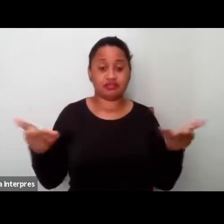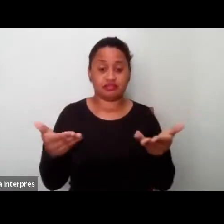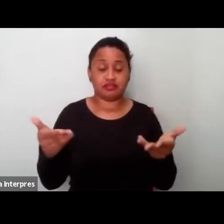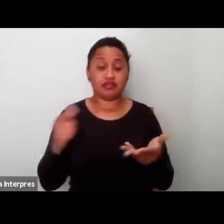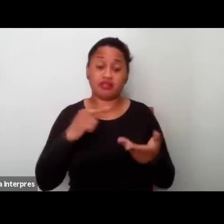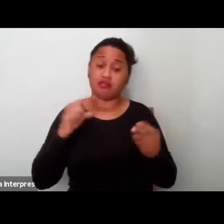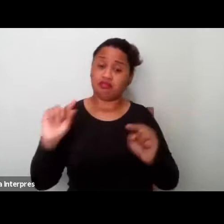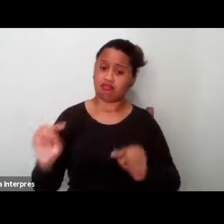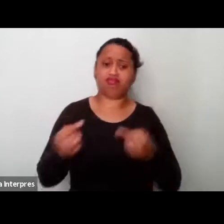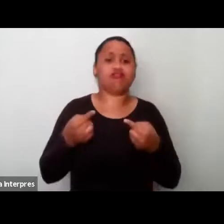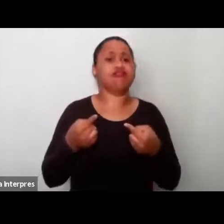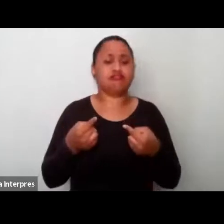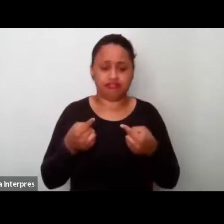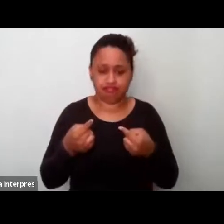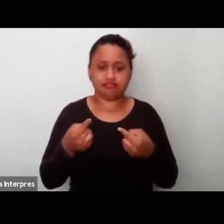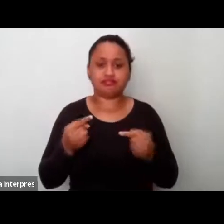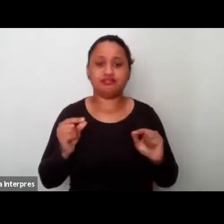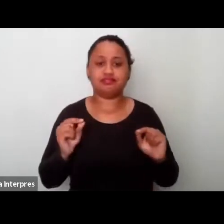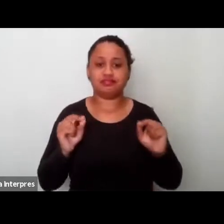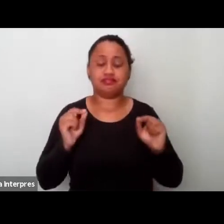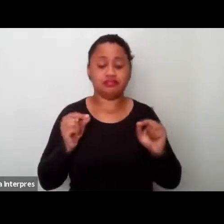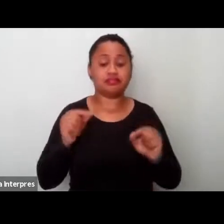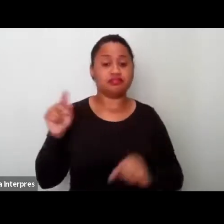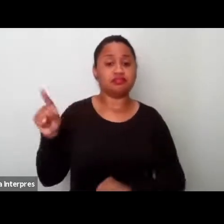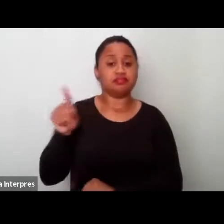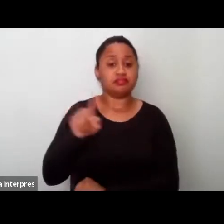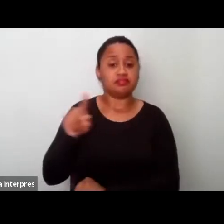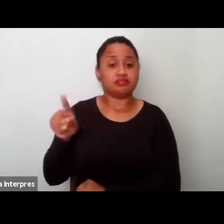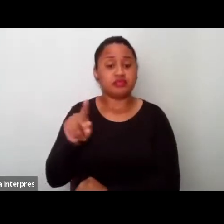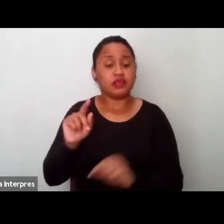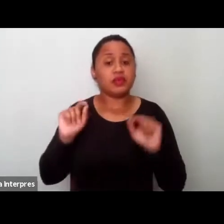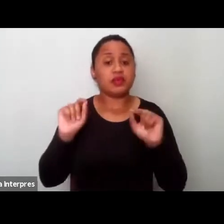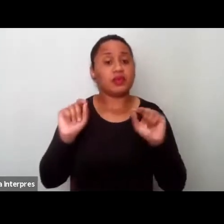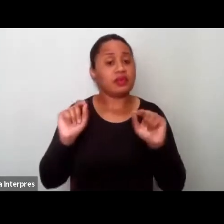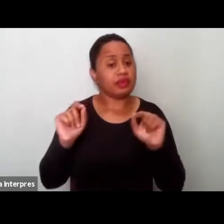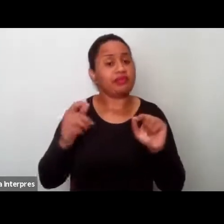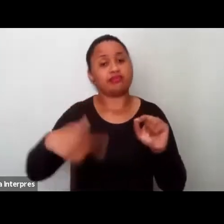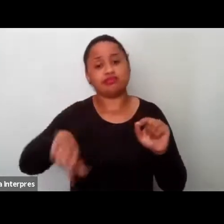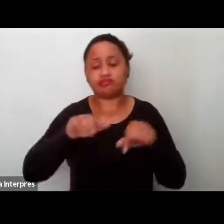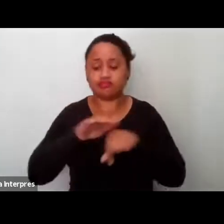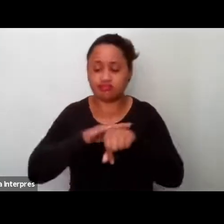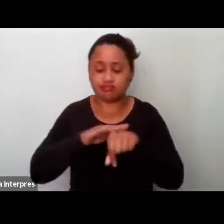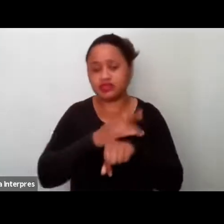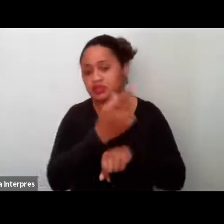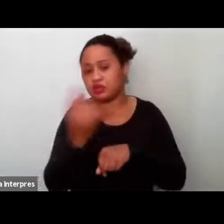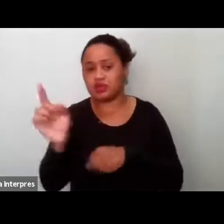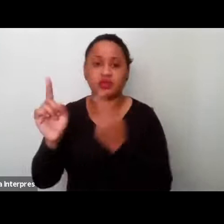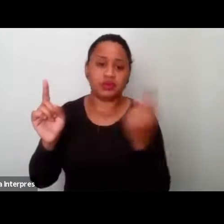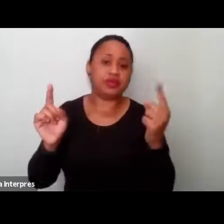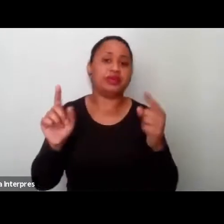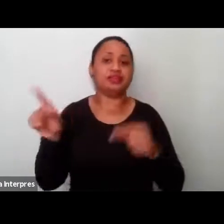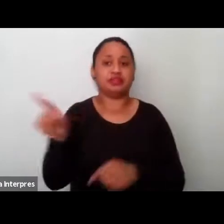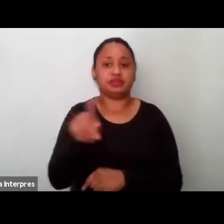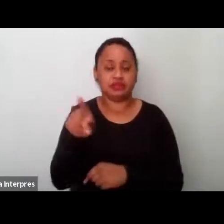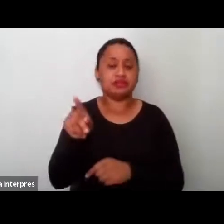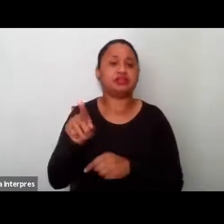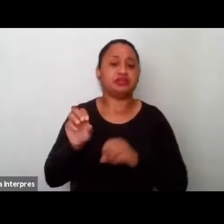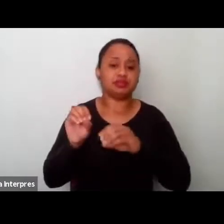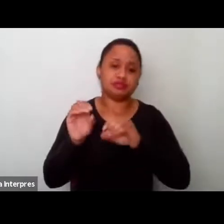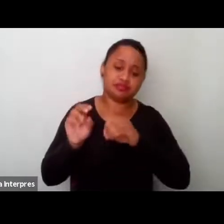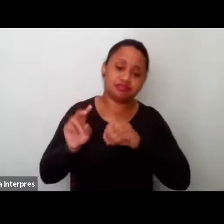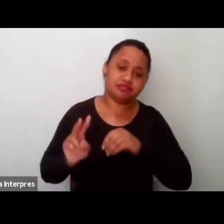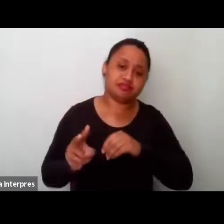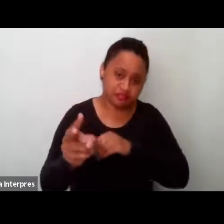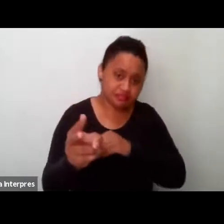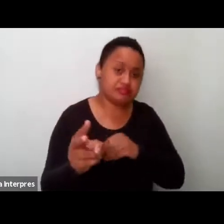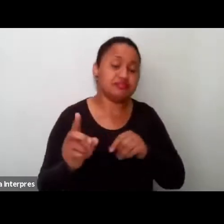desafio enorme como professoras, tanto no diálogo com outros professores na formação continuada, quanto no diálogo com